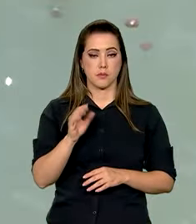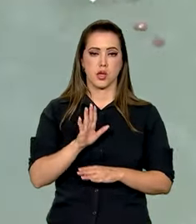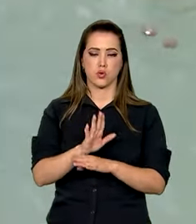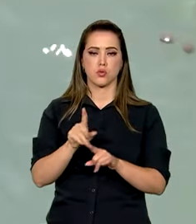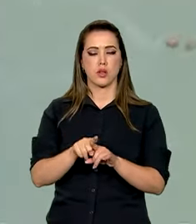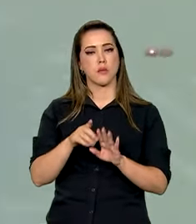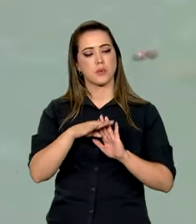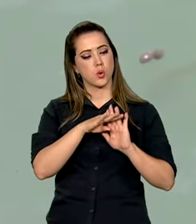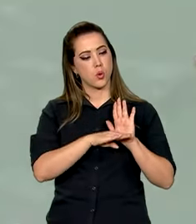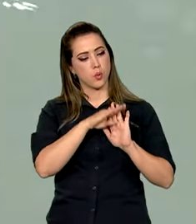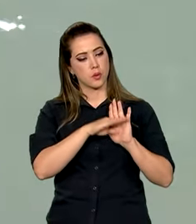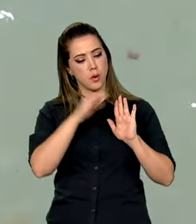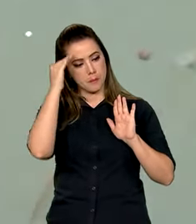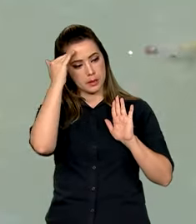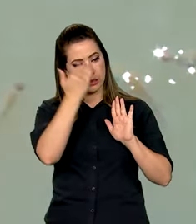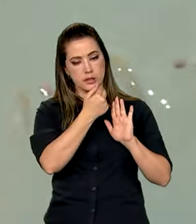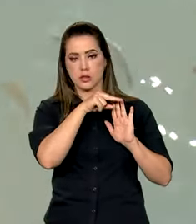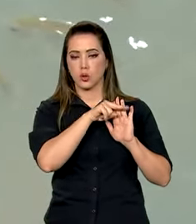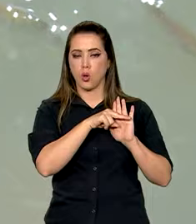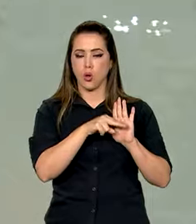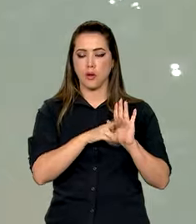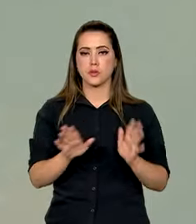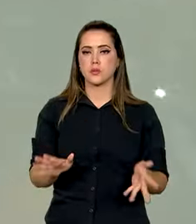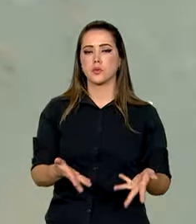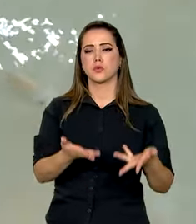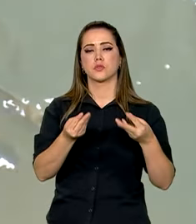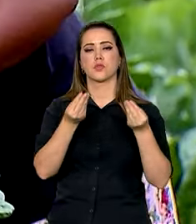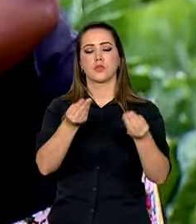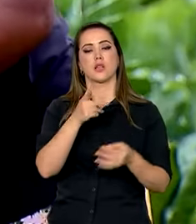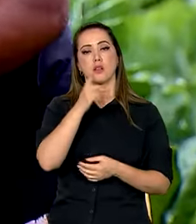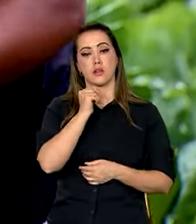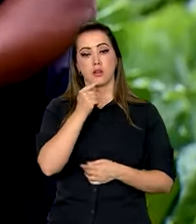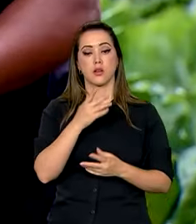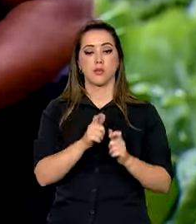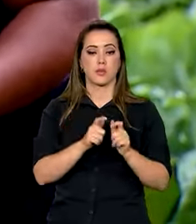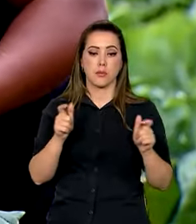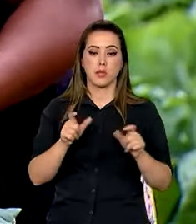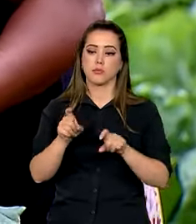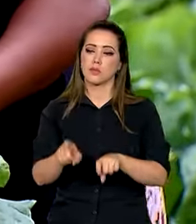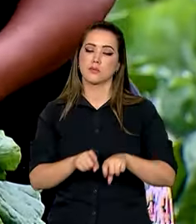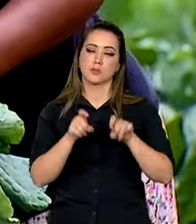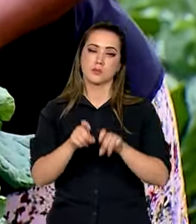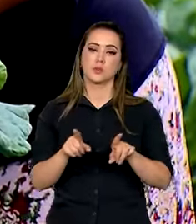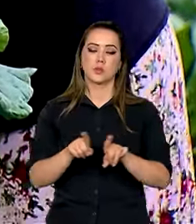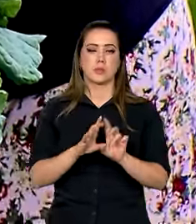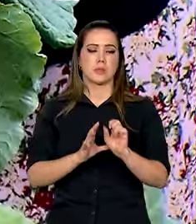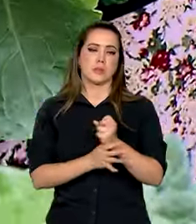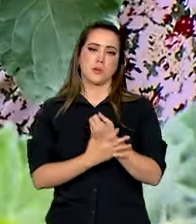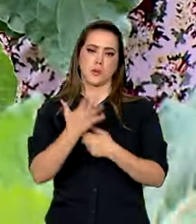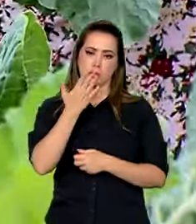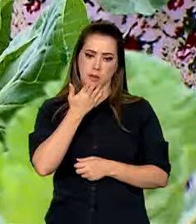adotar princípios e práticas que proporcionem acesso à água, aumentem a produtividade e a segurança